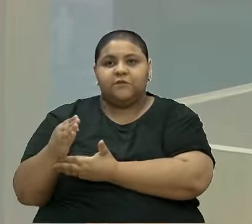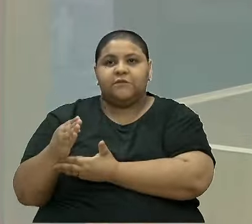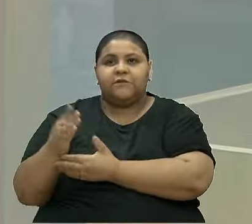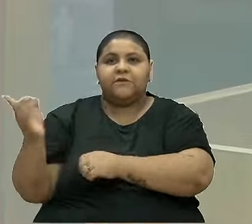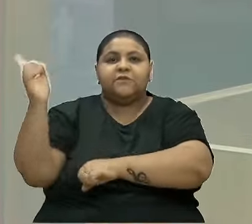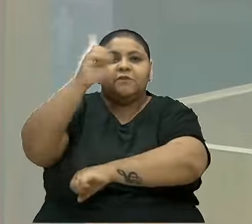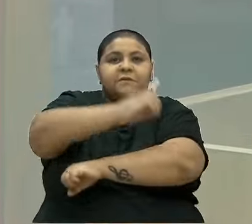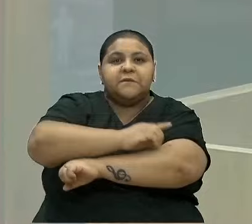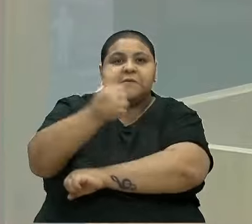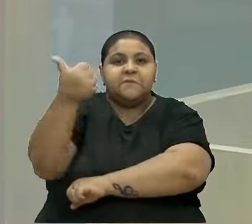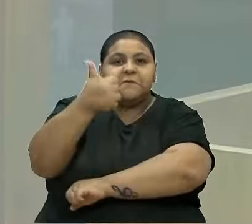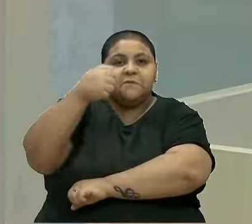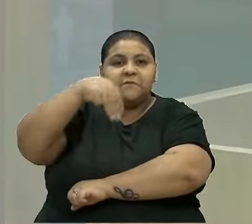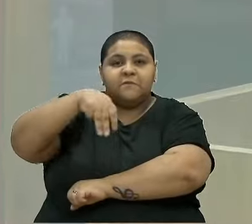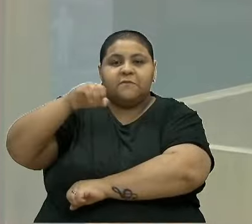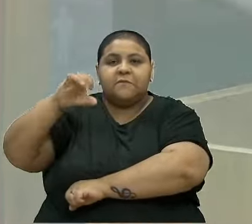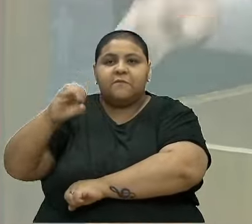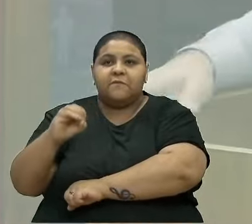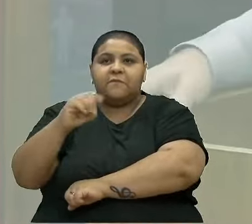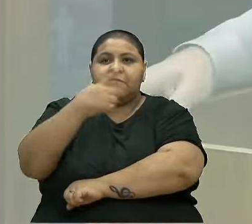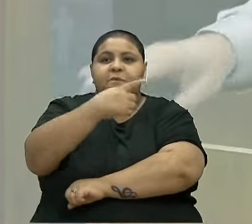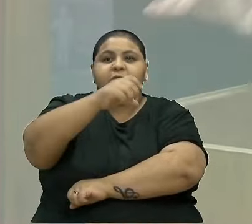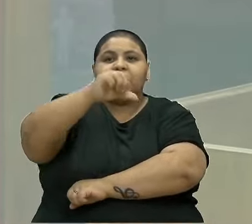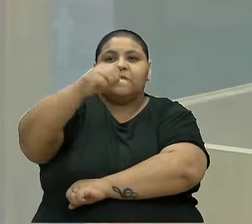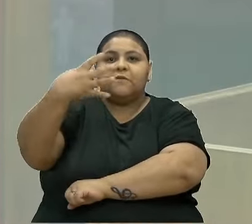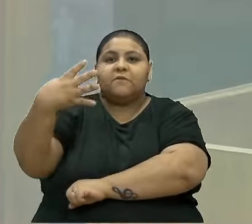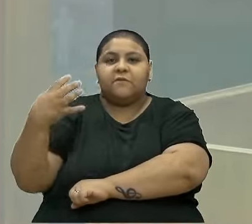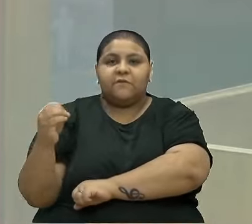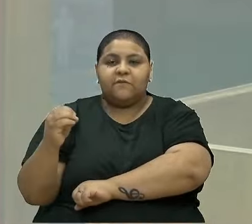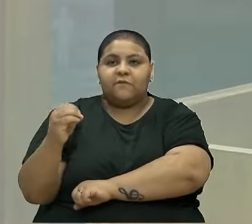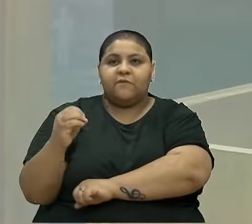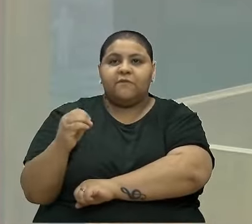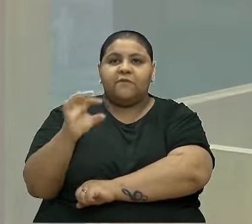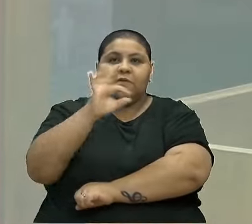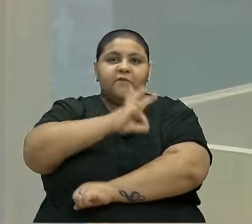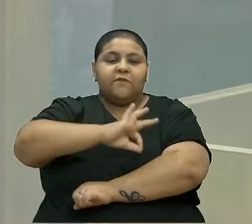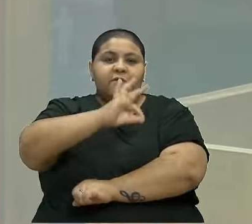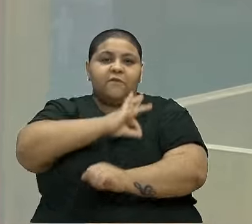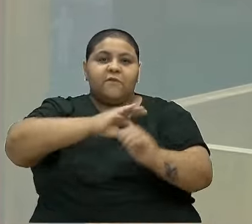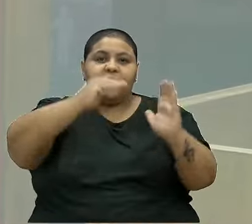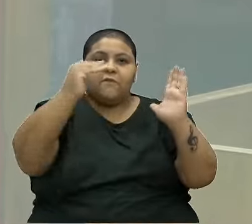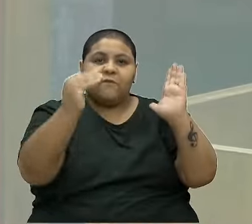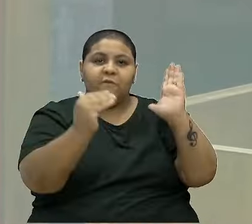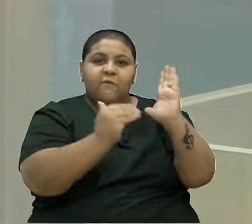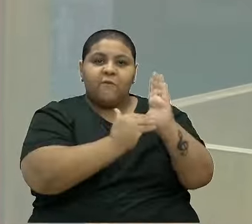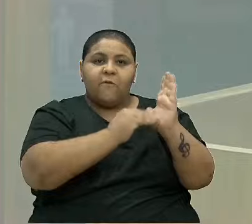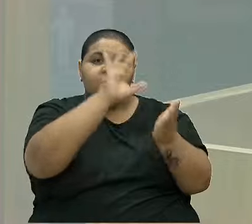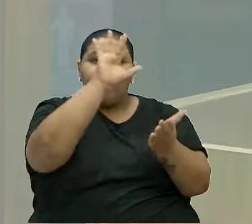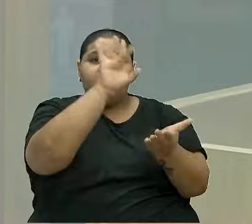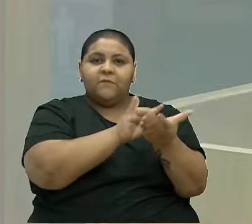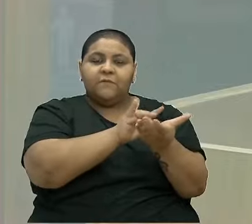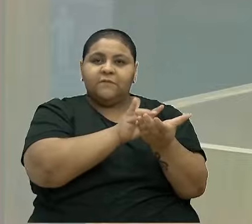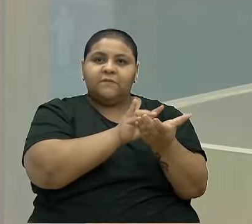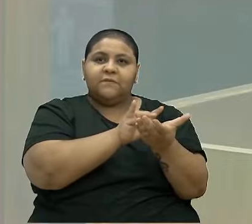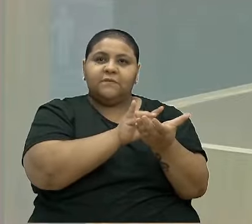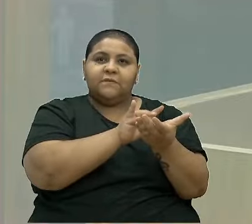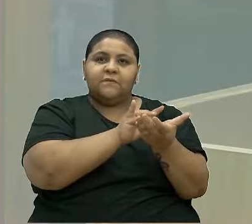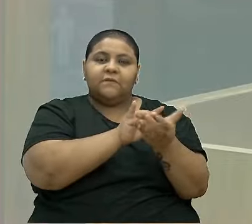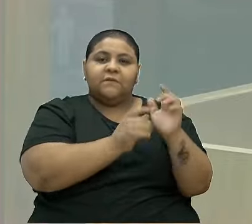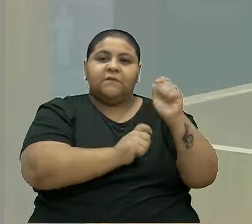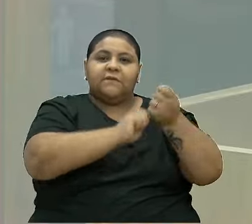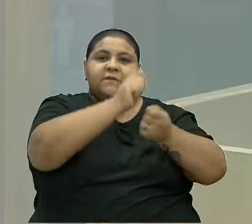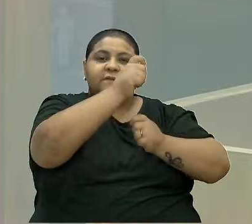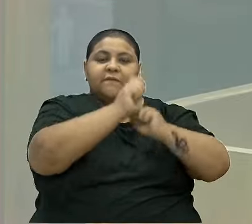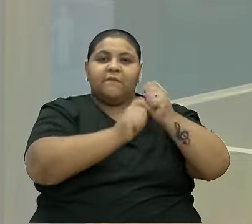1º de maio de 1940, salário mínimo estabelecido. Industriais